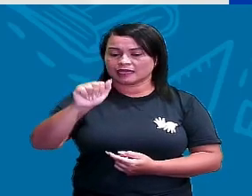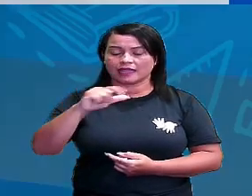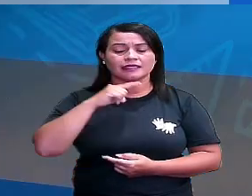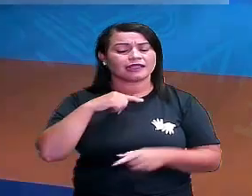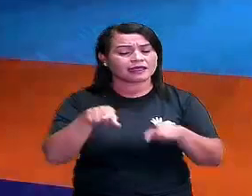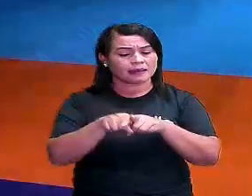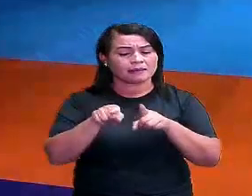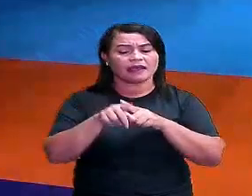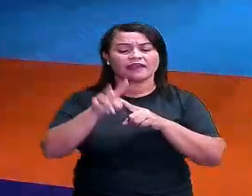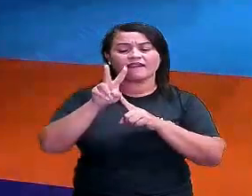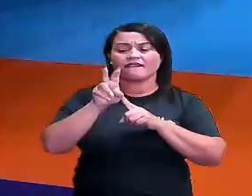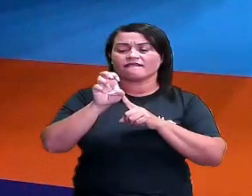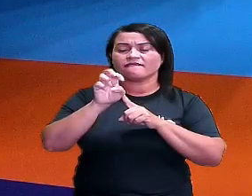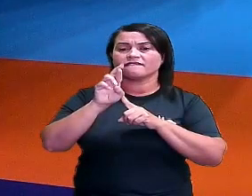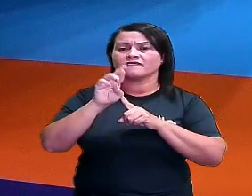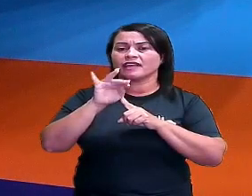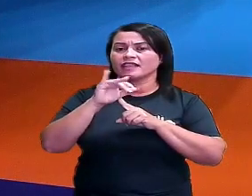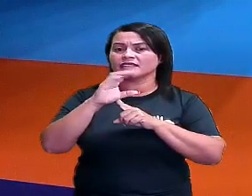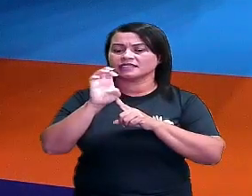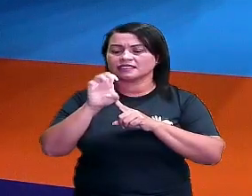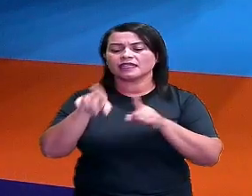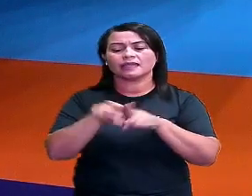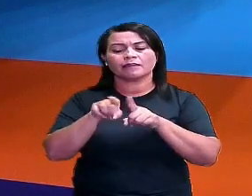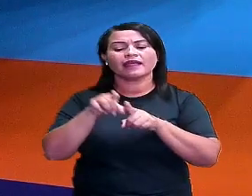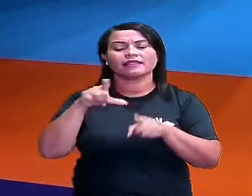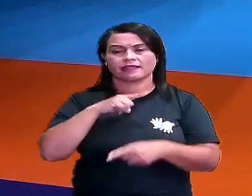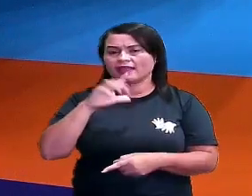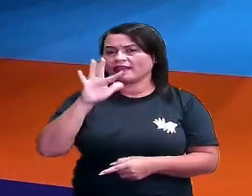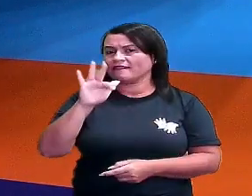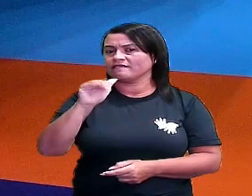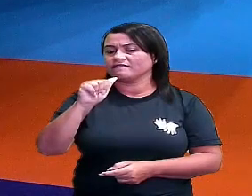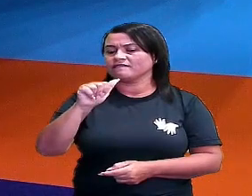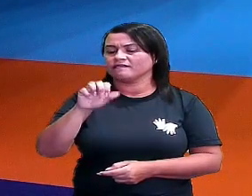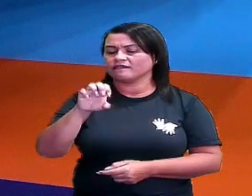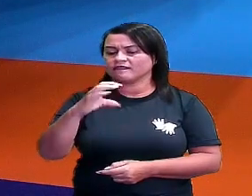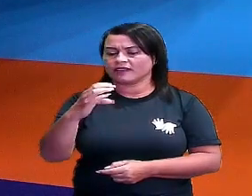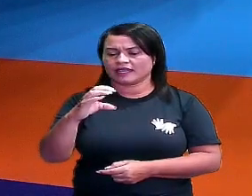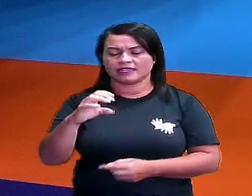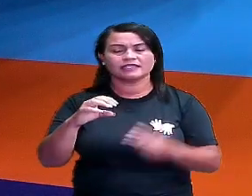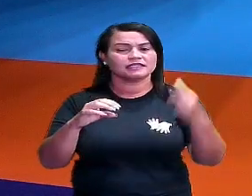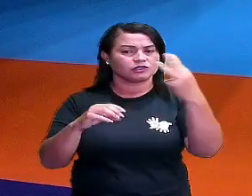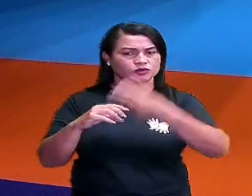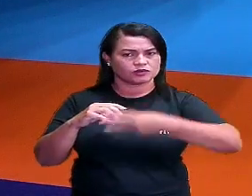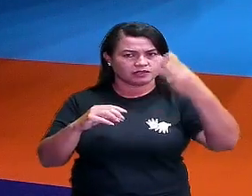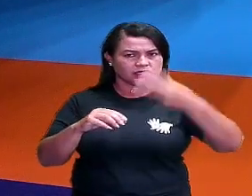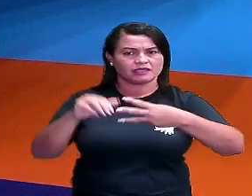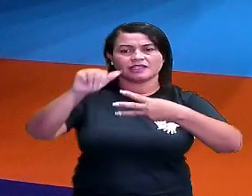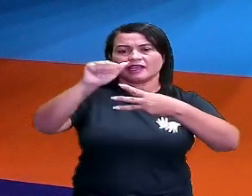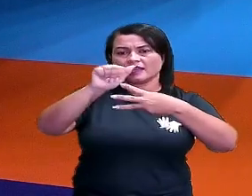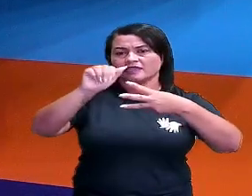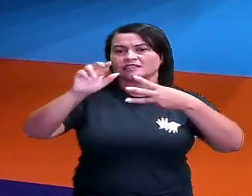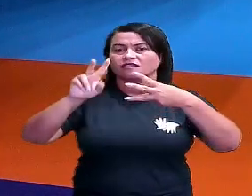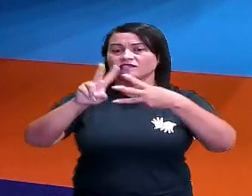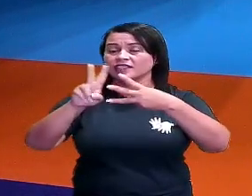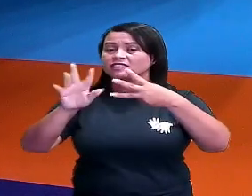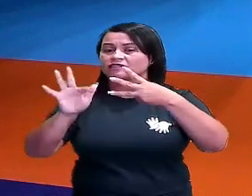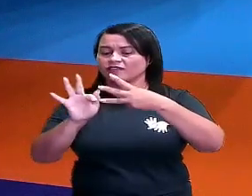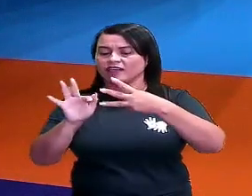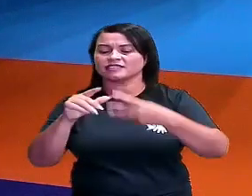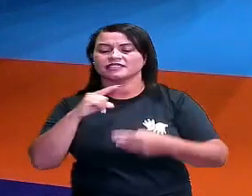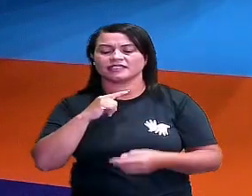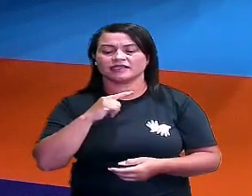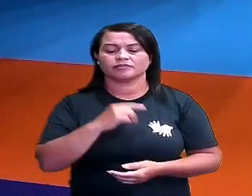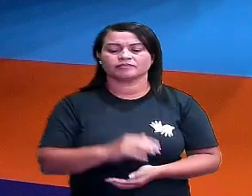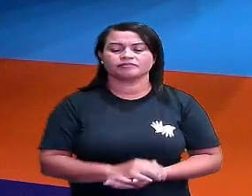tem vértice e ele também tem face. Então, aresta, vértice e face. Olha a face aqui do paralelepípedo,